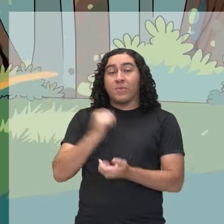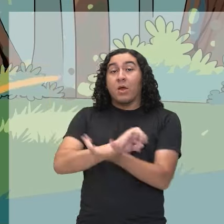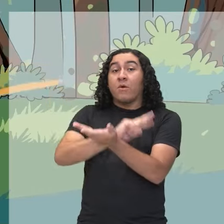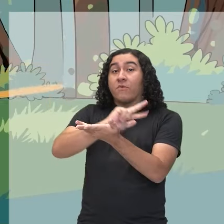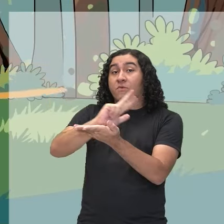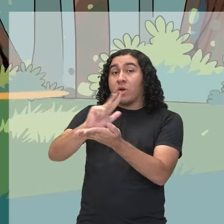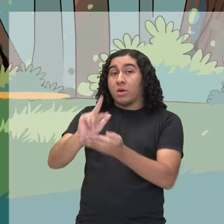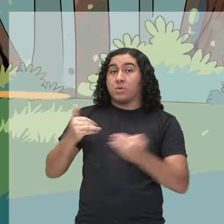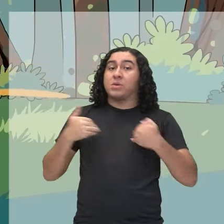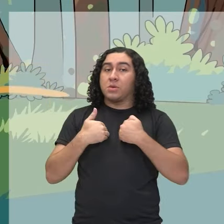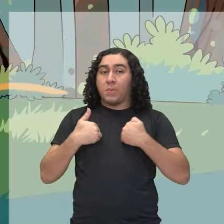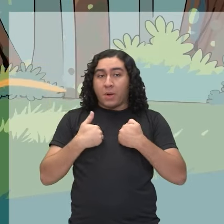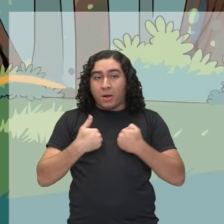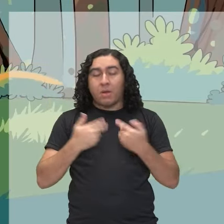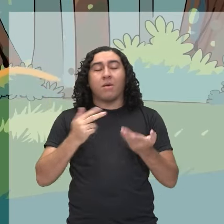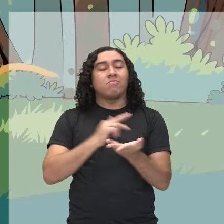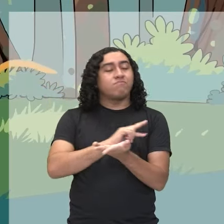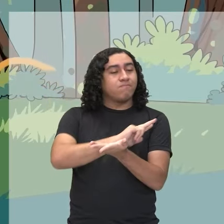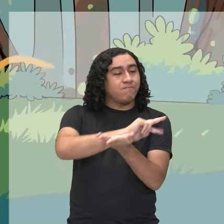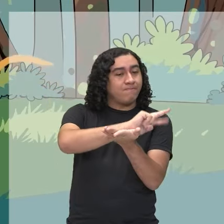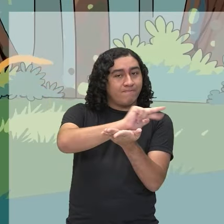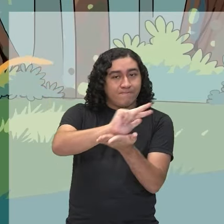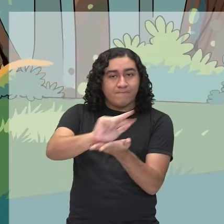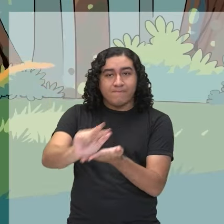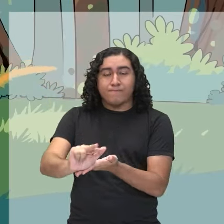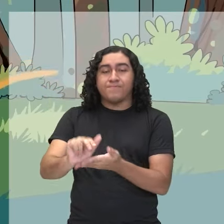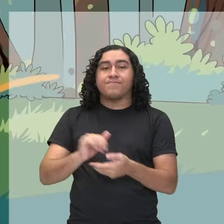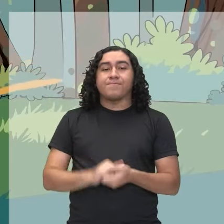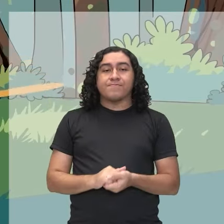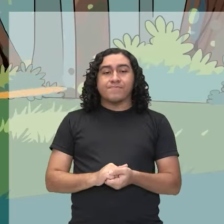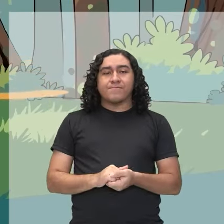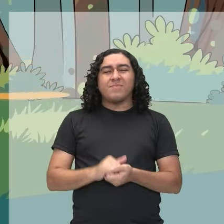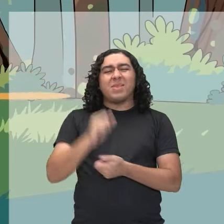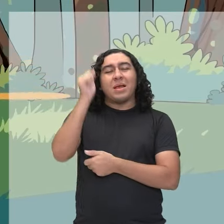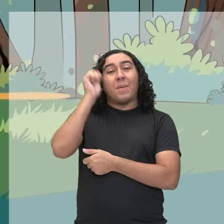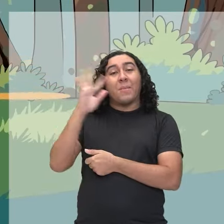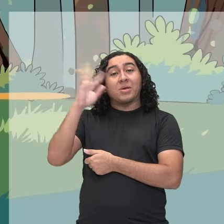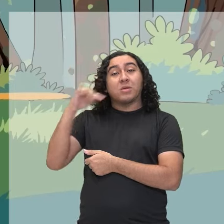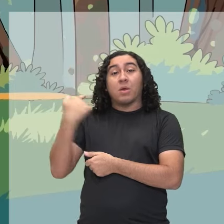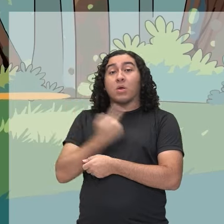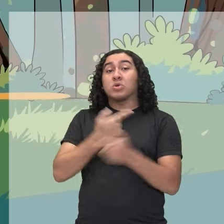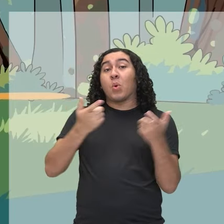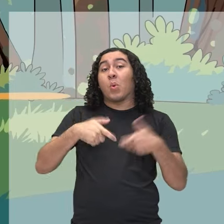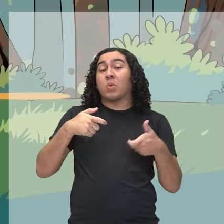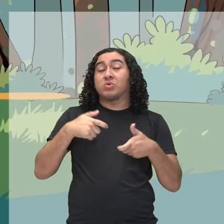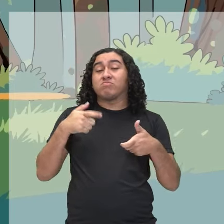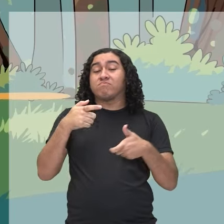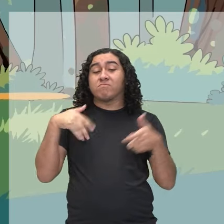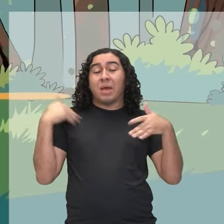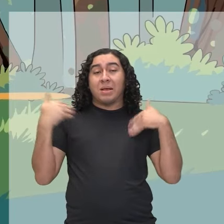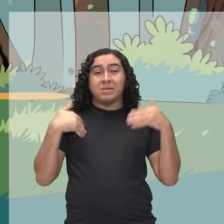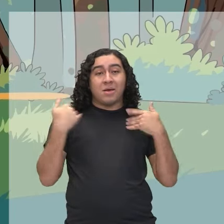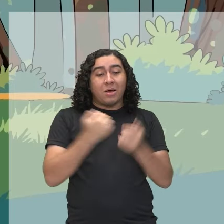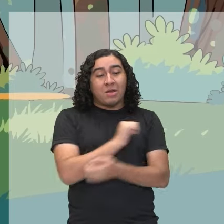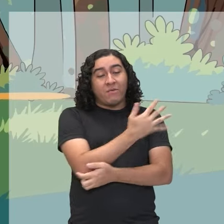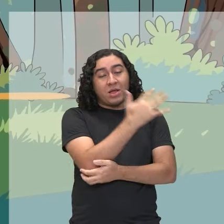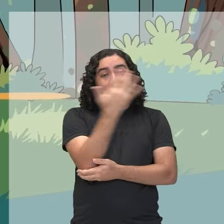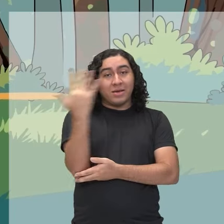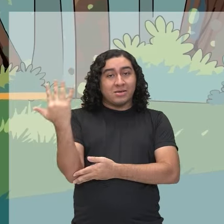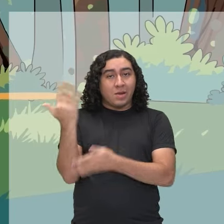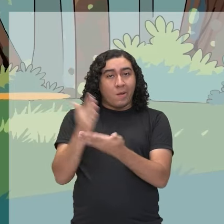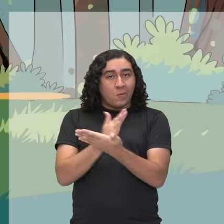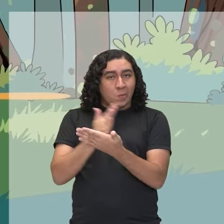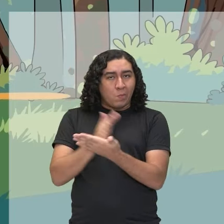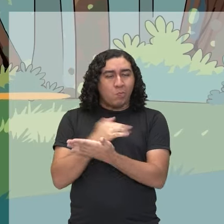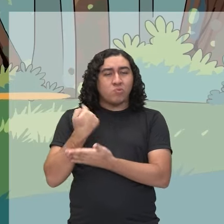espécies, vários animais, né? Vamos imaginar que nós estamos ali passeando em uma floresta e